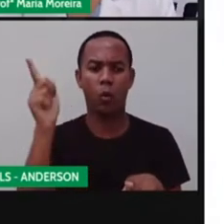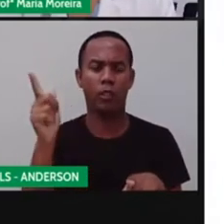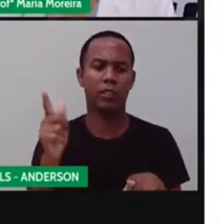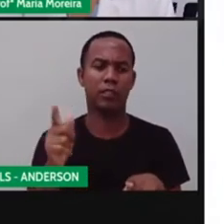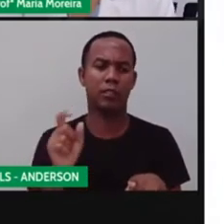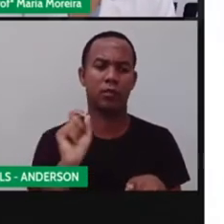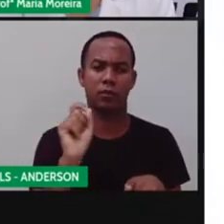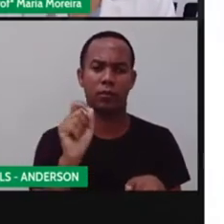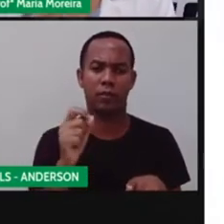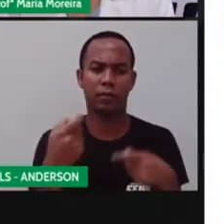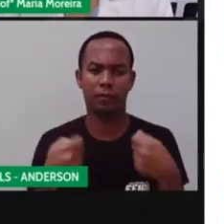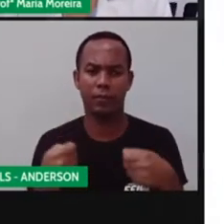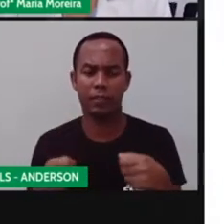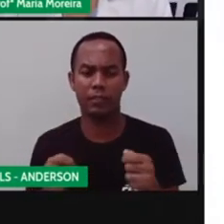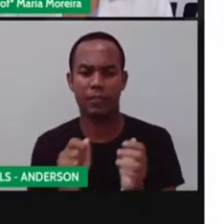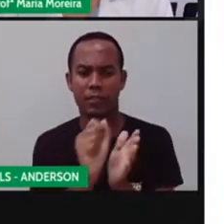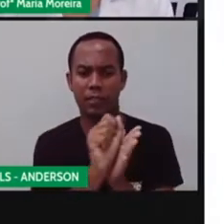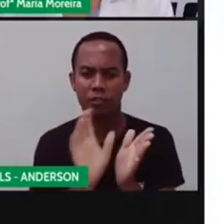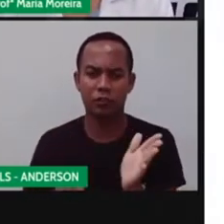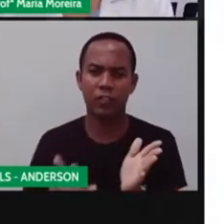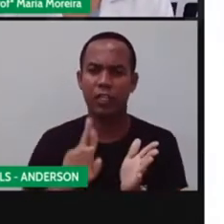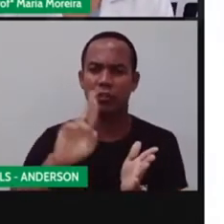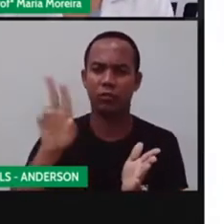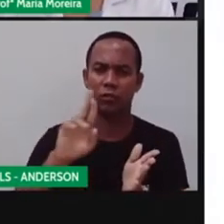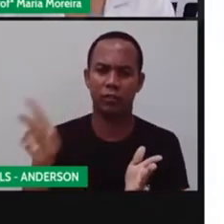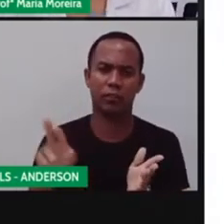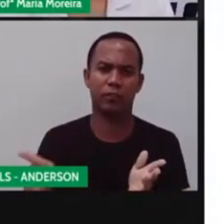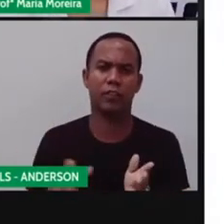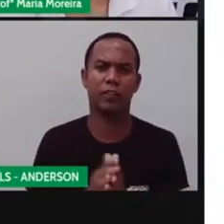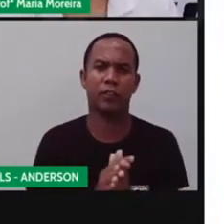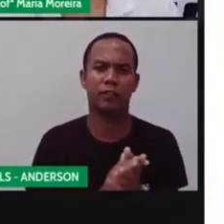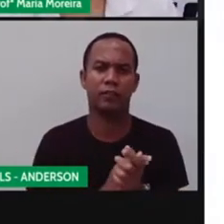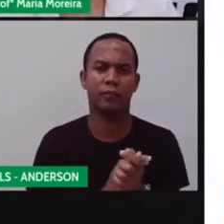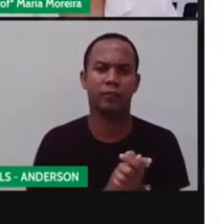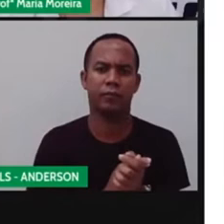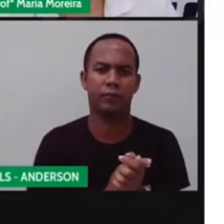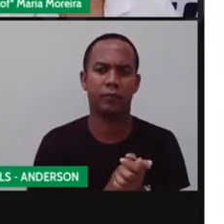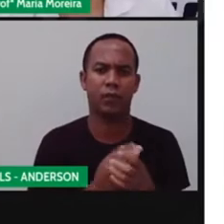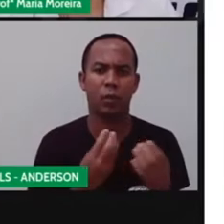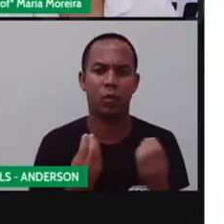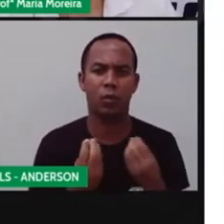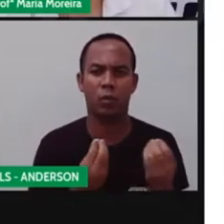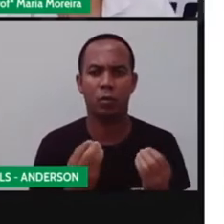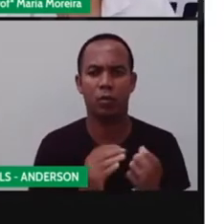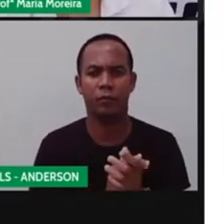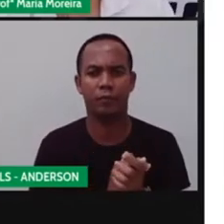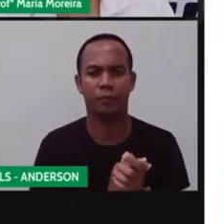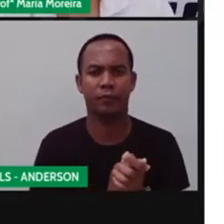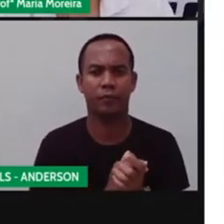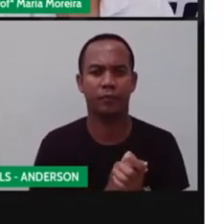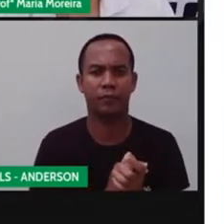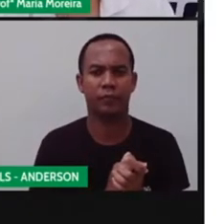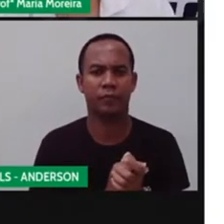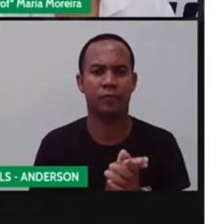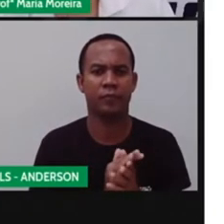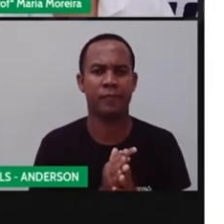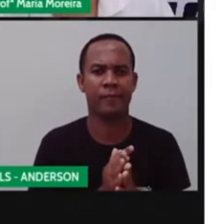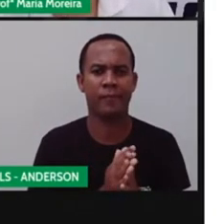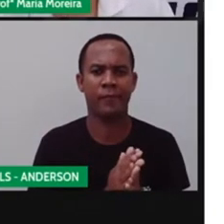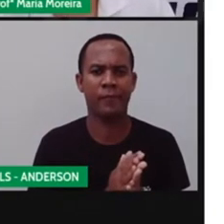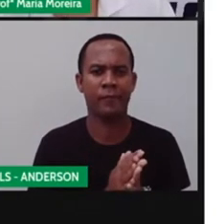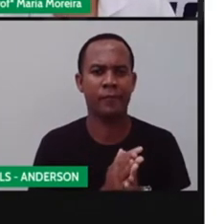de brincar, ele acaba ficando comprometido, certo? Quais são as outras atividades que uma criança pode fazer também, que acaba